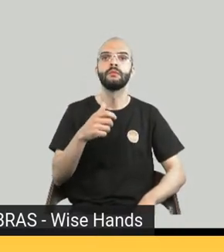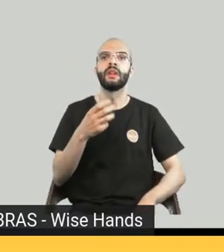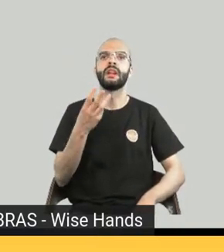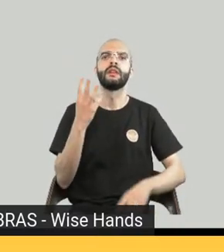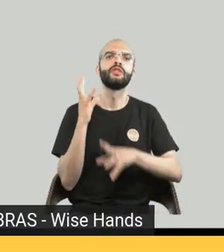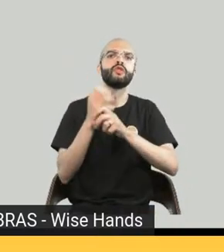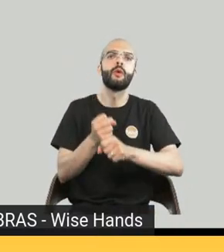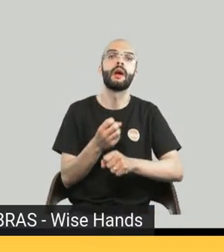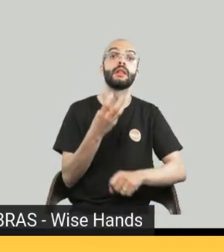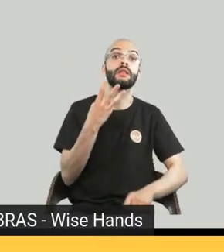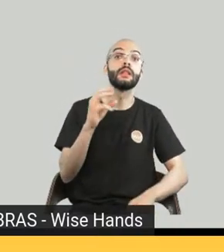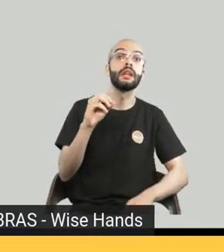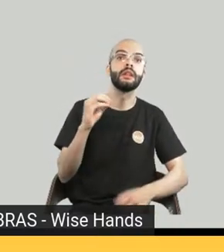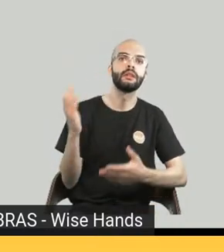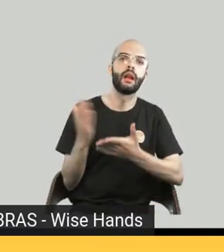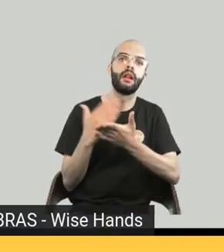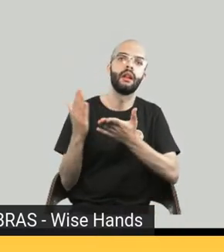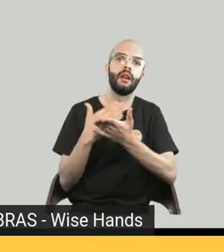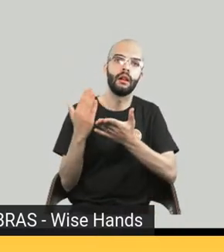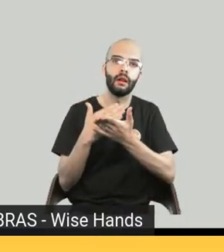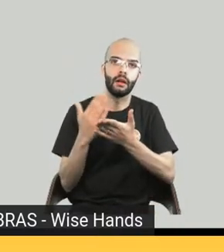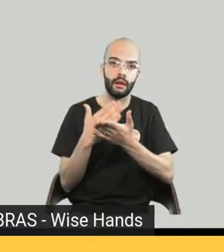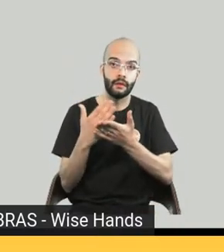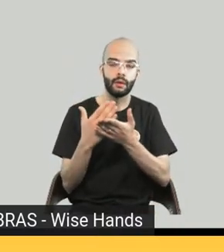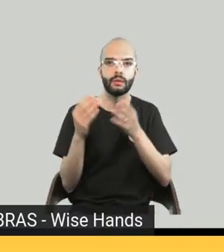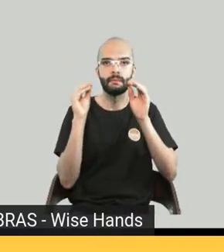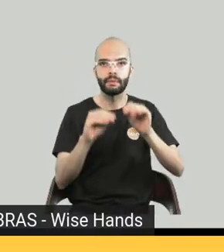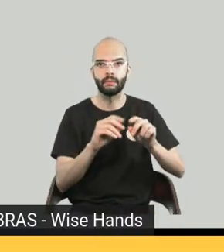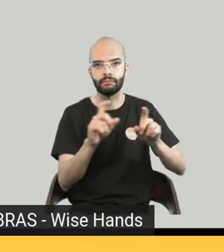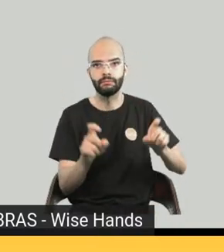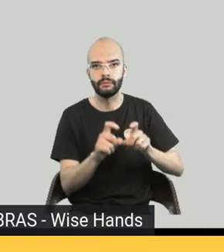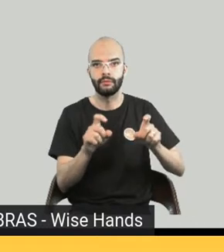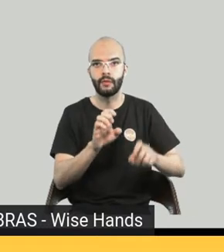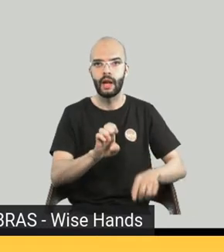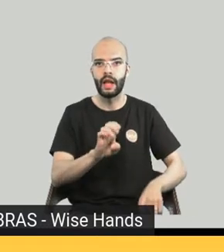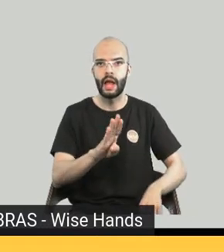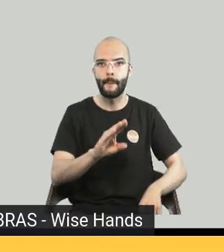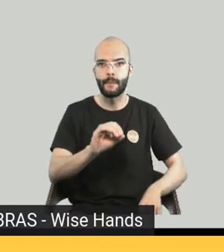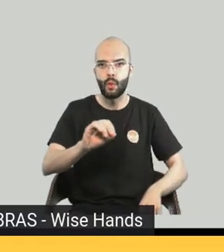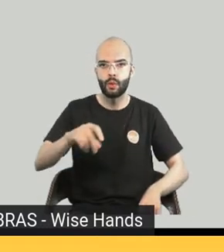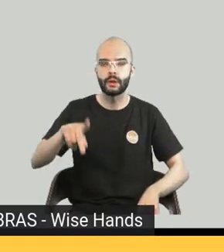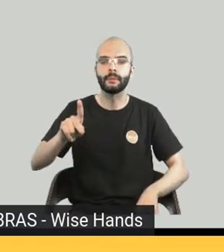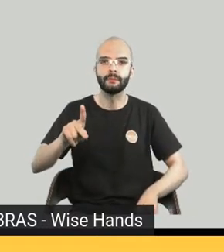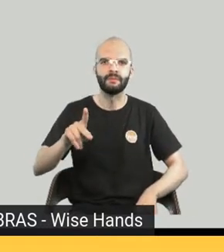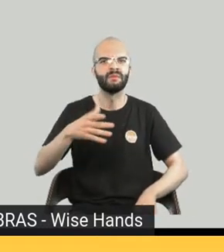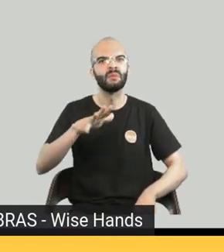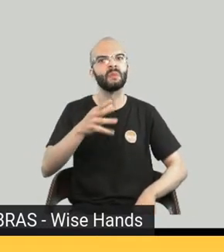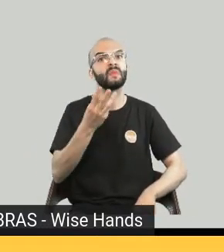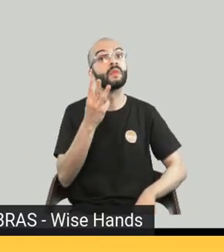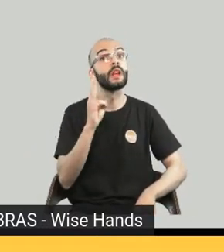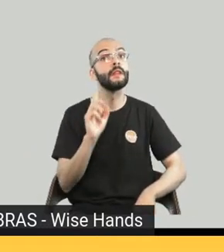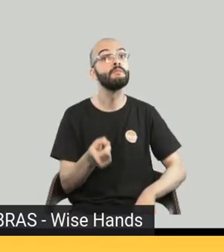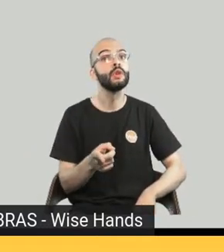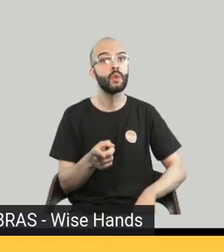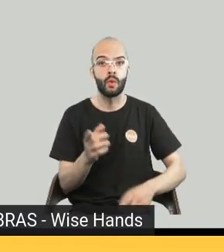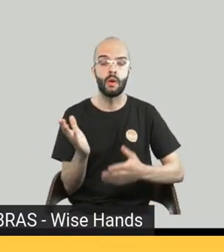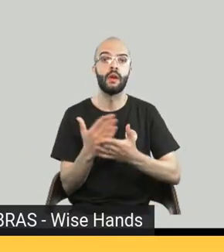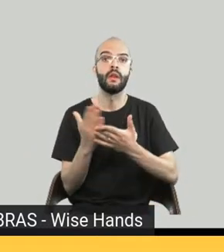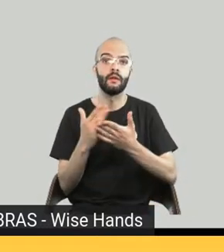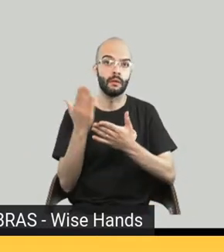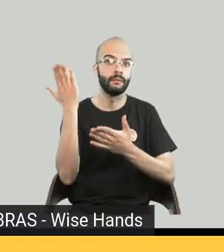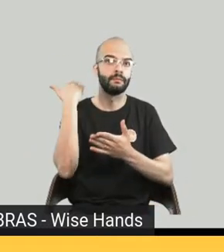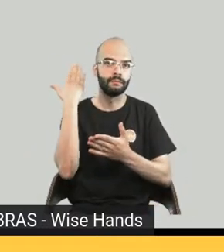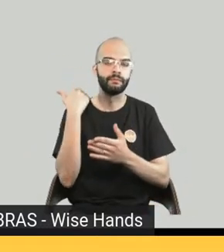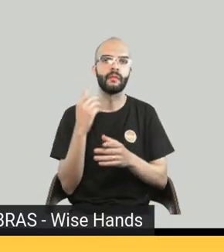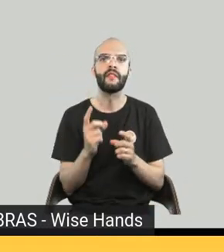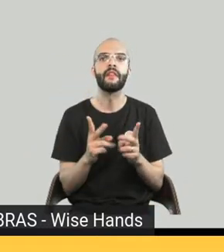dentro de um catálogo impresso que na época estava em torno de três mil livros e esses e-books eram vendidos na Saraiva e na